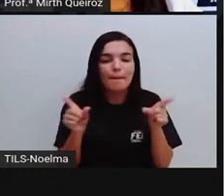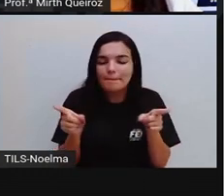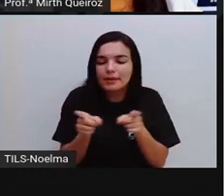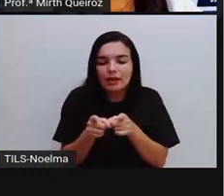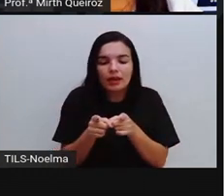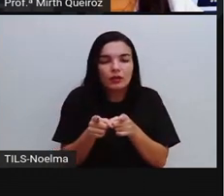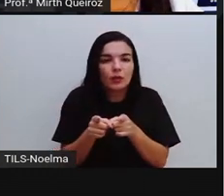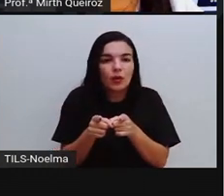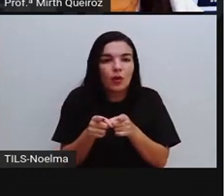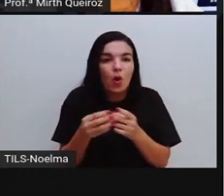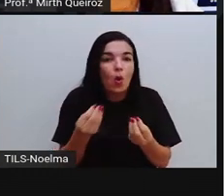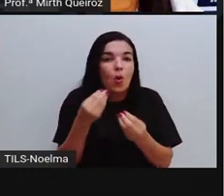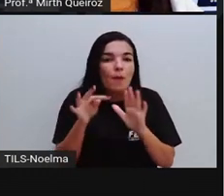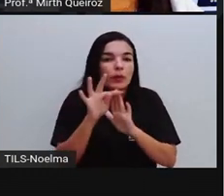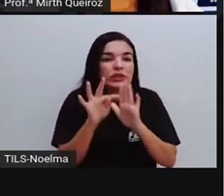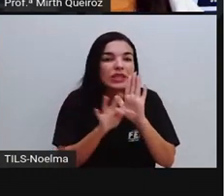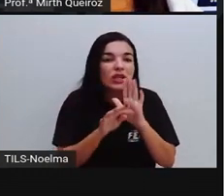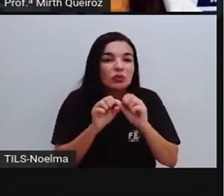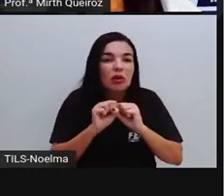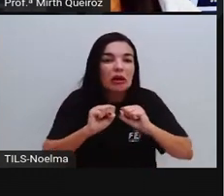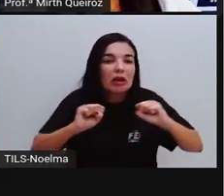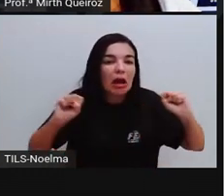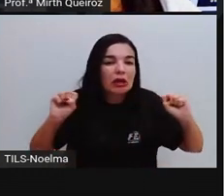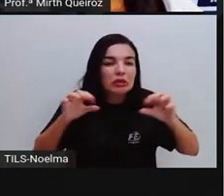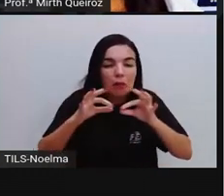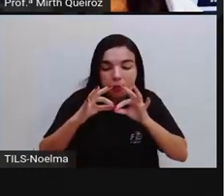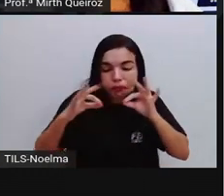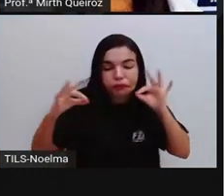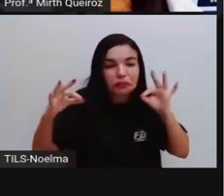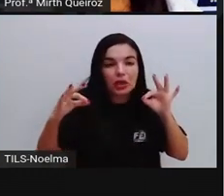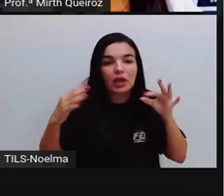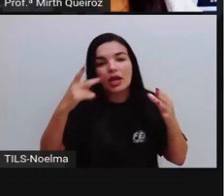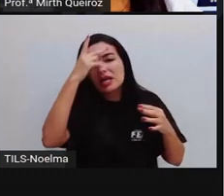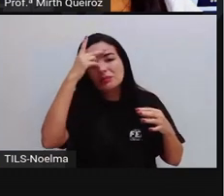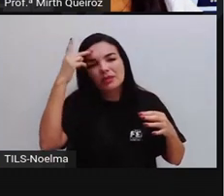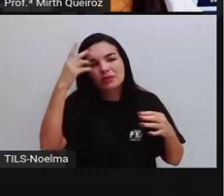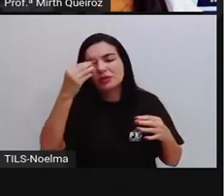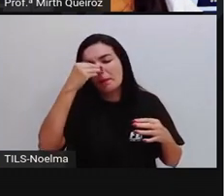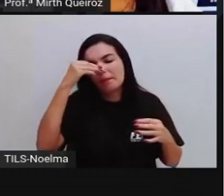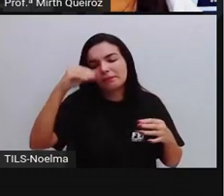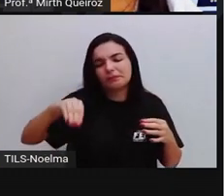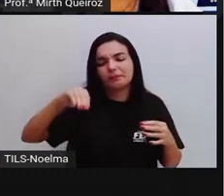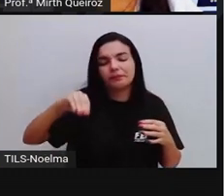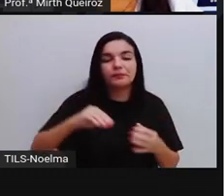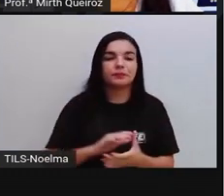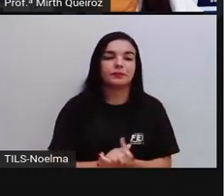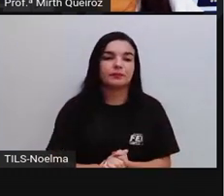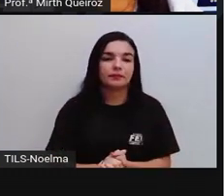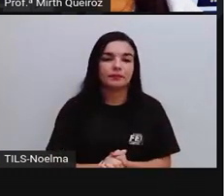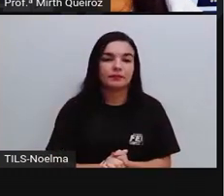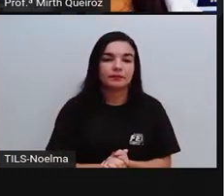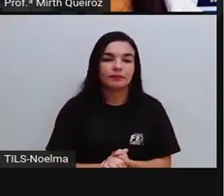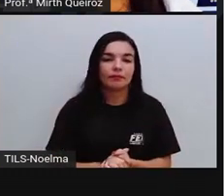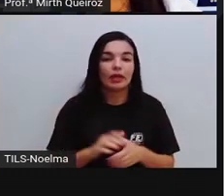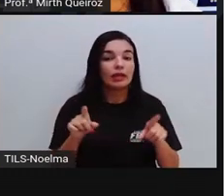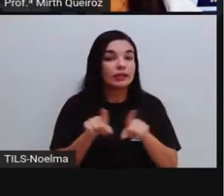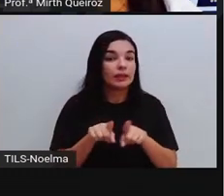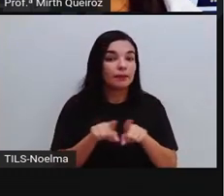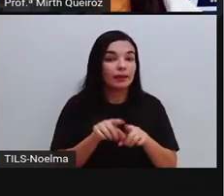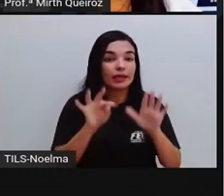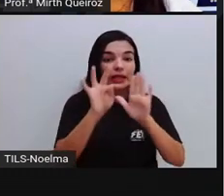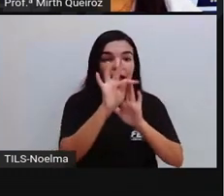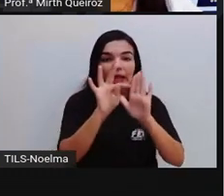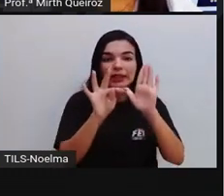vocês anteriormente, se forem textos longos, né, o público vai perder o interesse. Textos persuasivos,